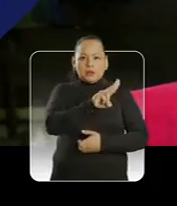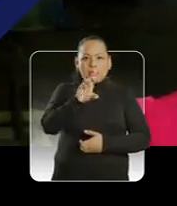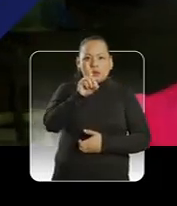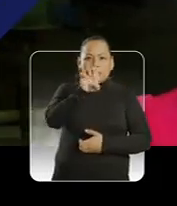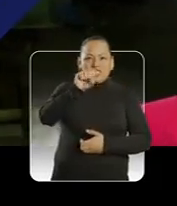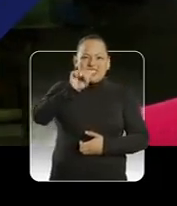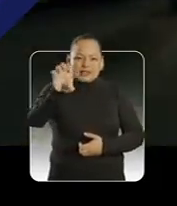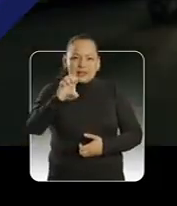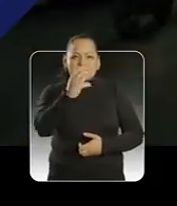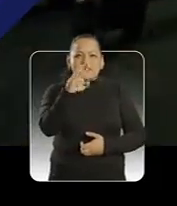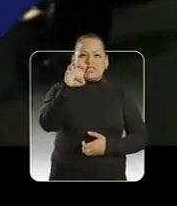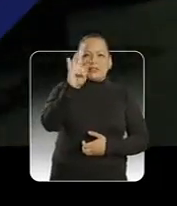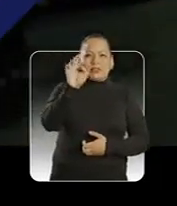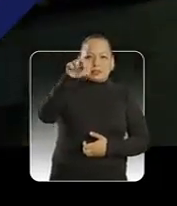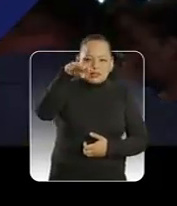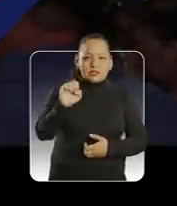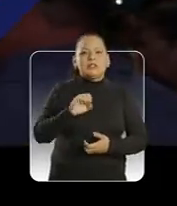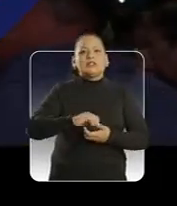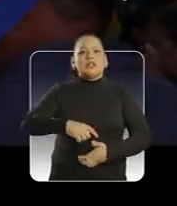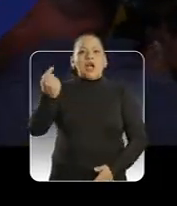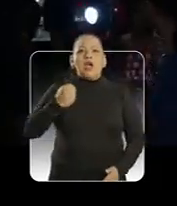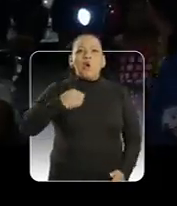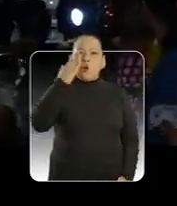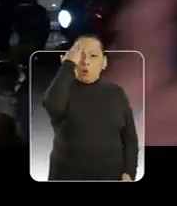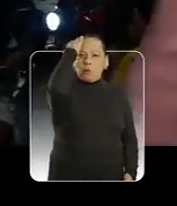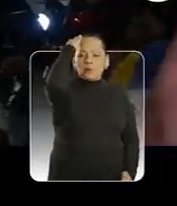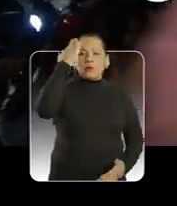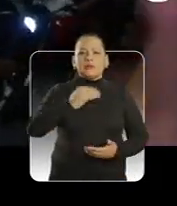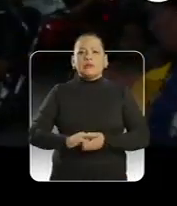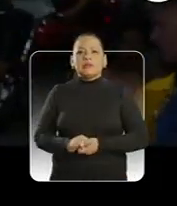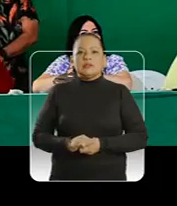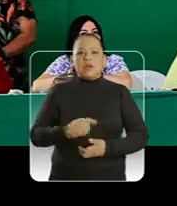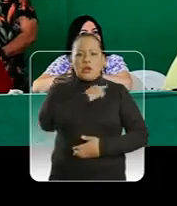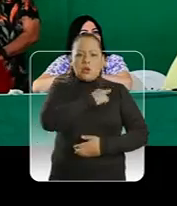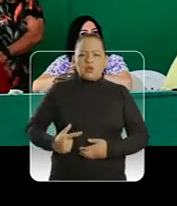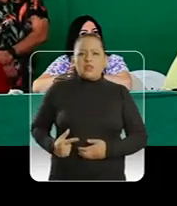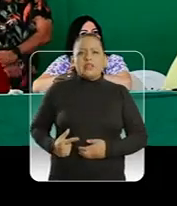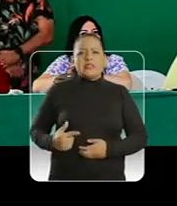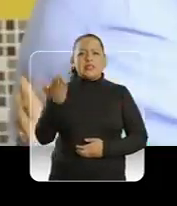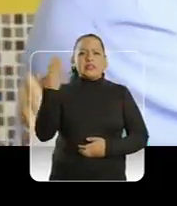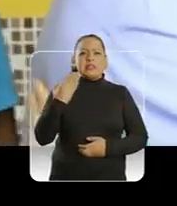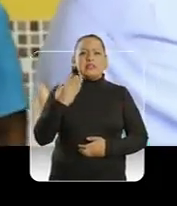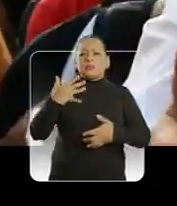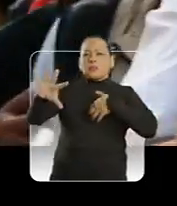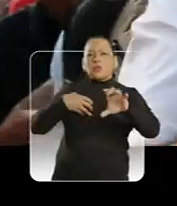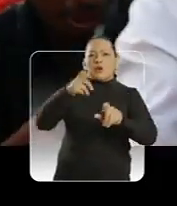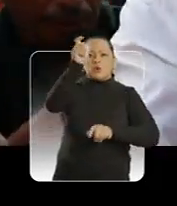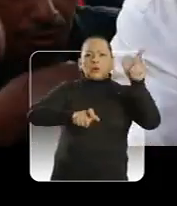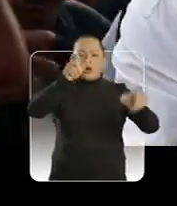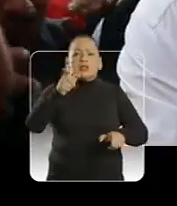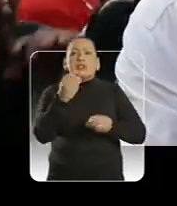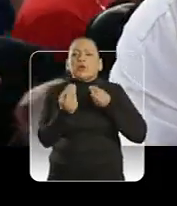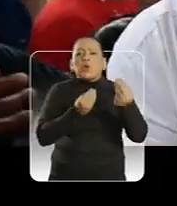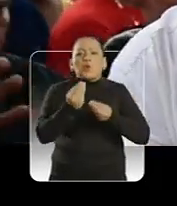Meu nome é Deise Lima. Meu nome é Cristiane. Juanilson Santos. Eu sou mais Omar. Eu governei me colocando no lugar das pessoas.